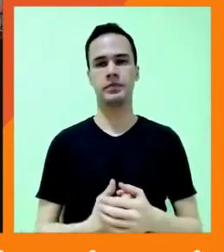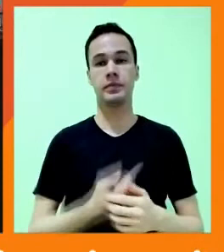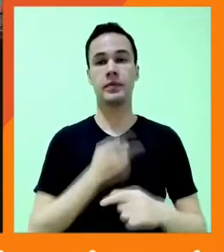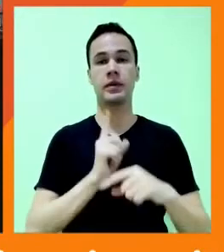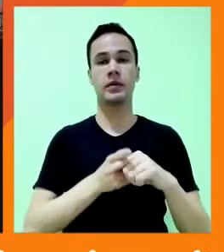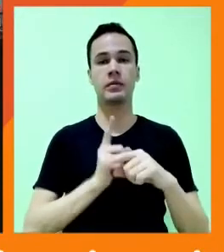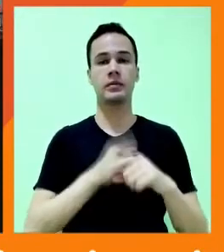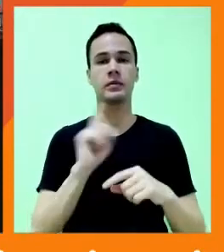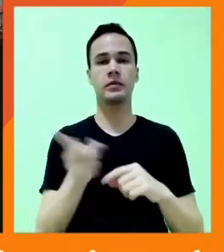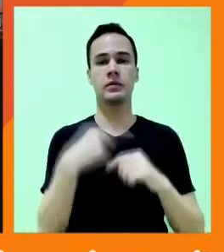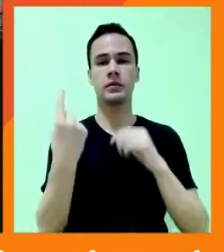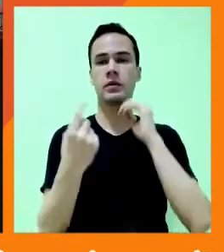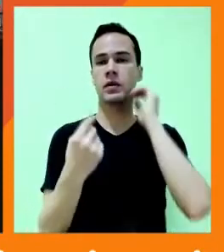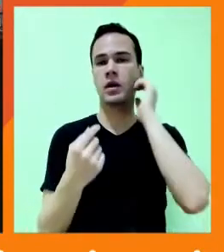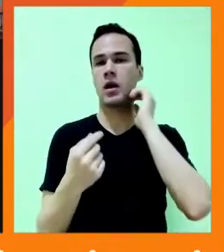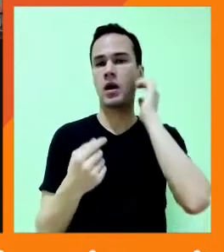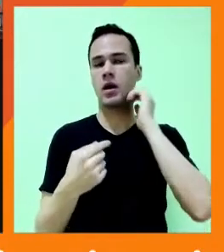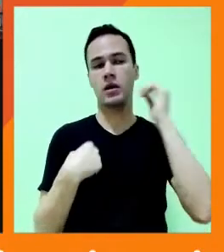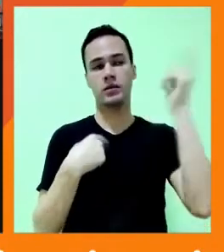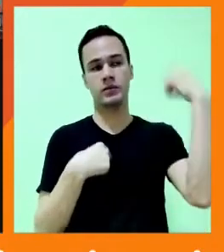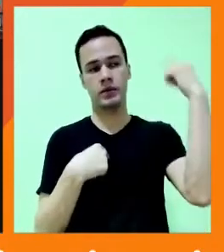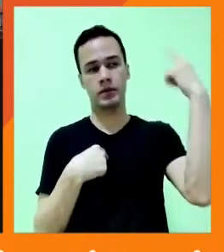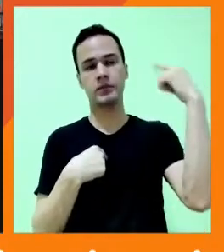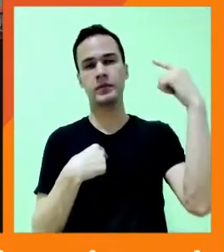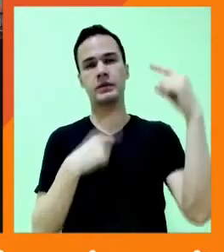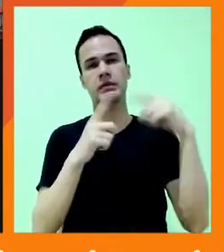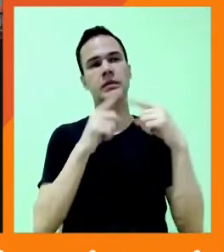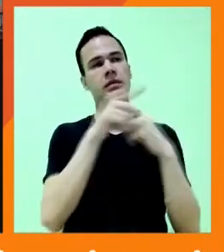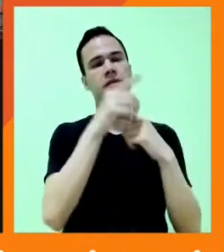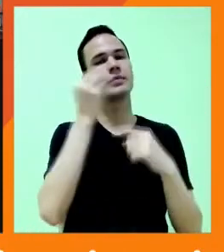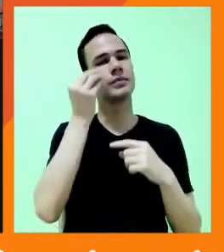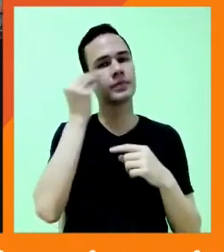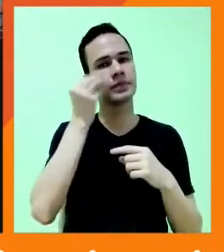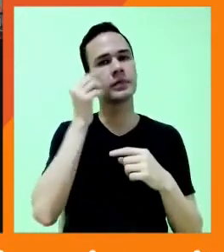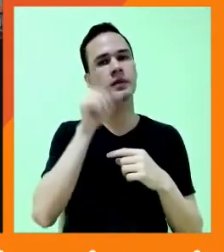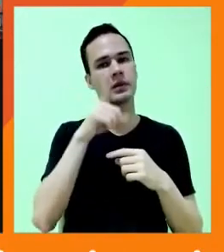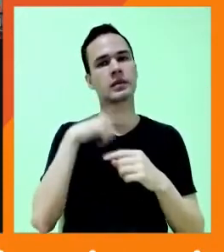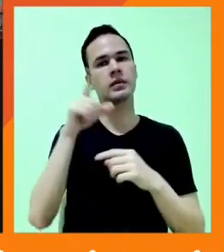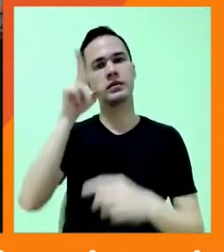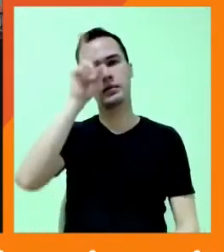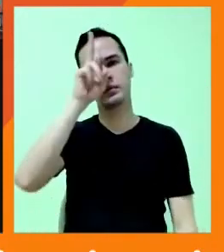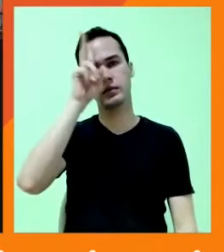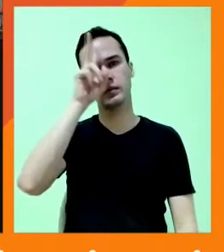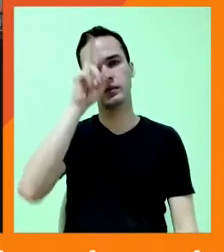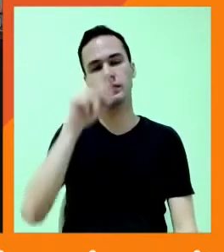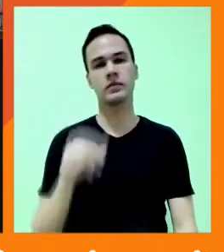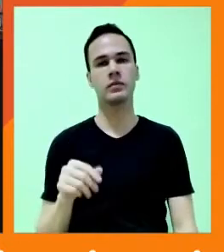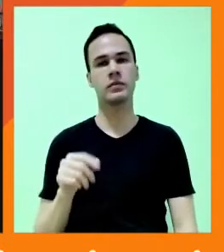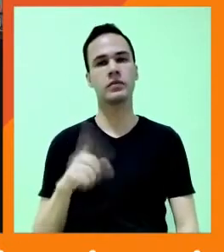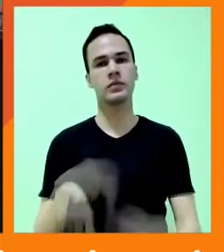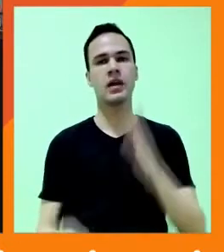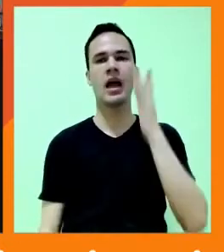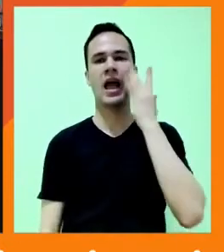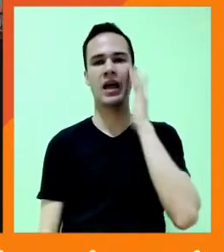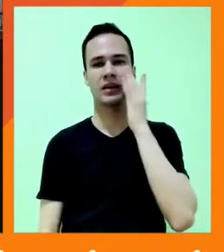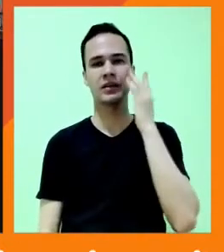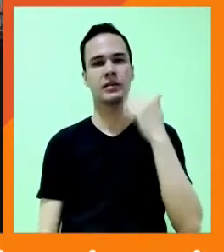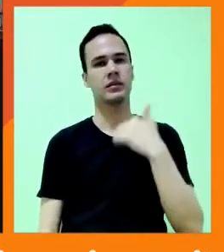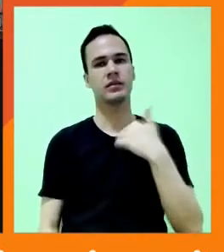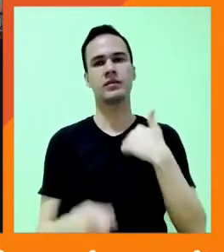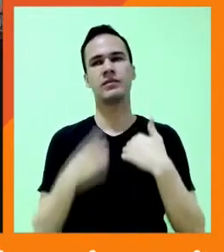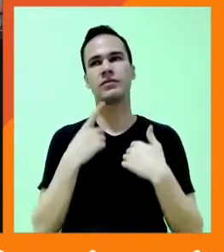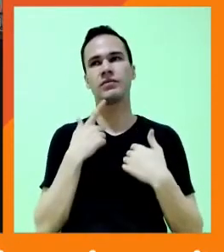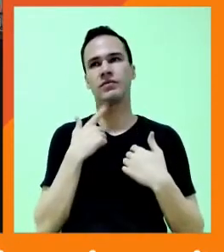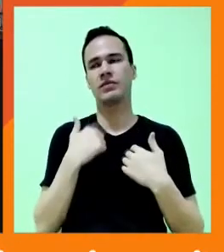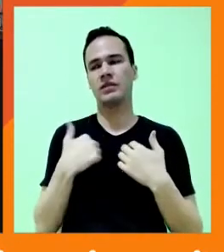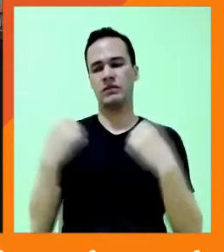a cobaia de um dos experimentos mais fascinantes da história. A gente acha que a gente não tem força de vontade, por isso que